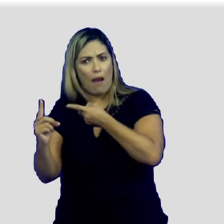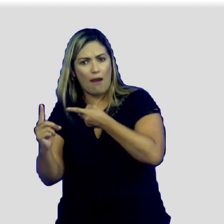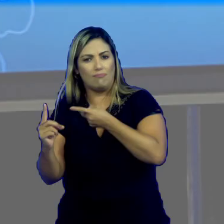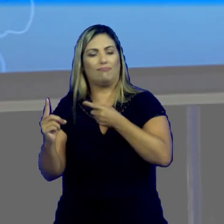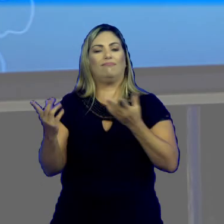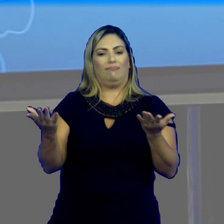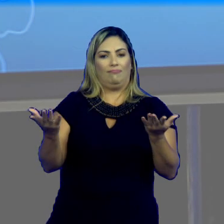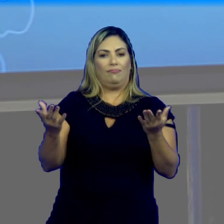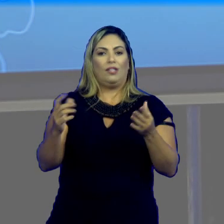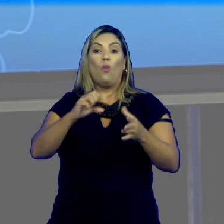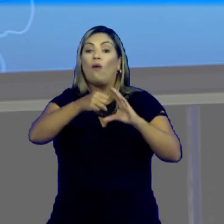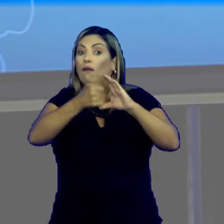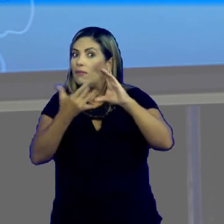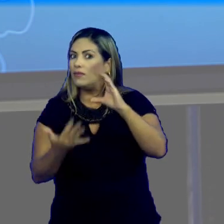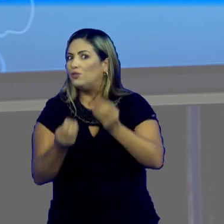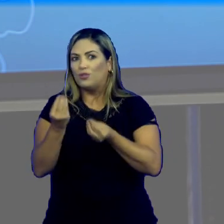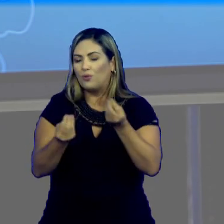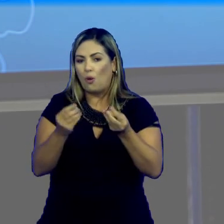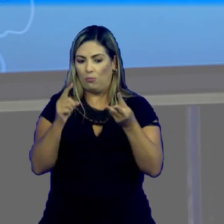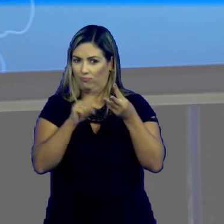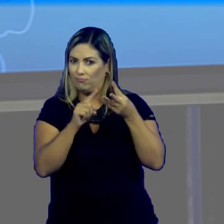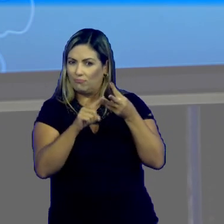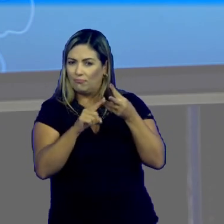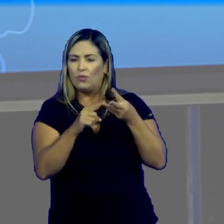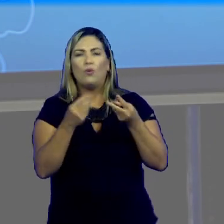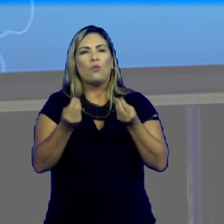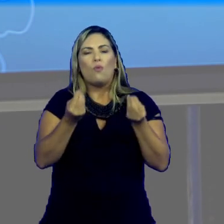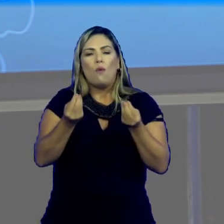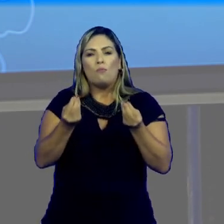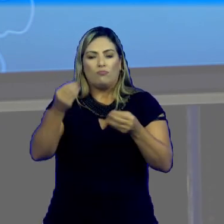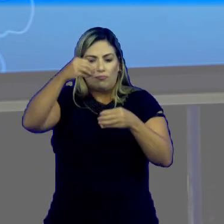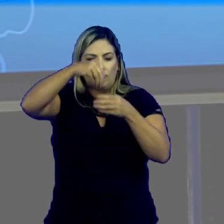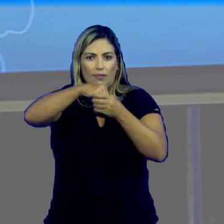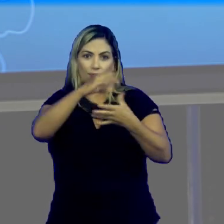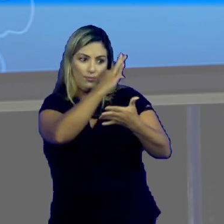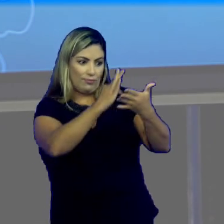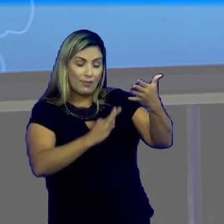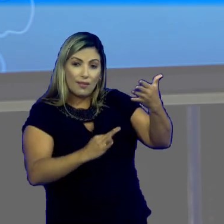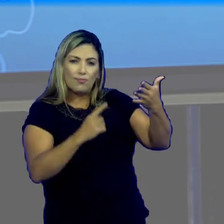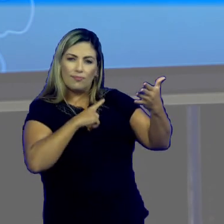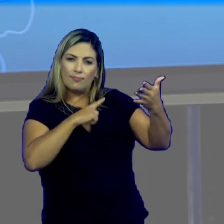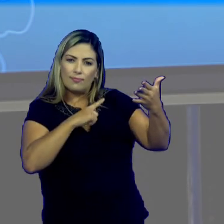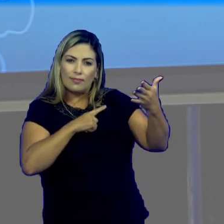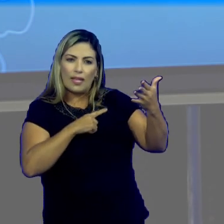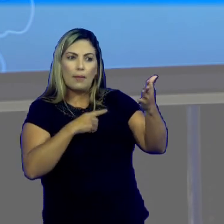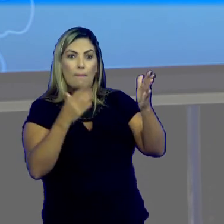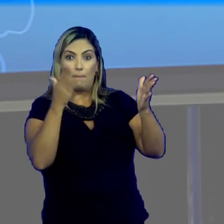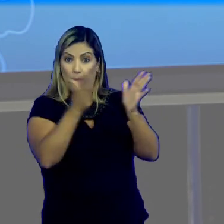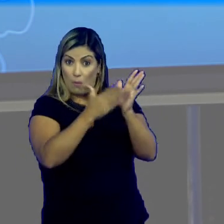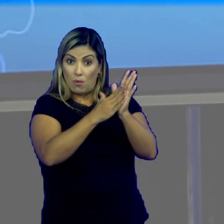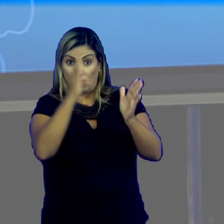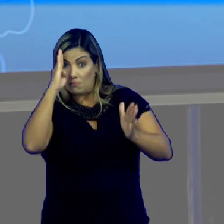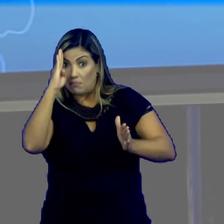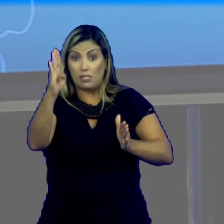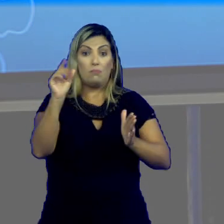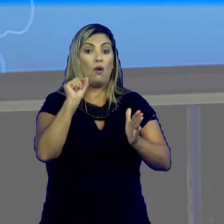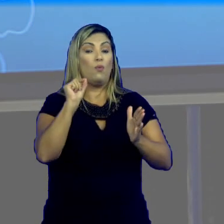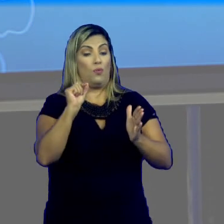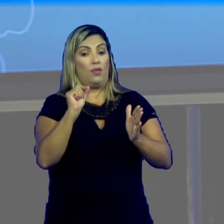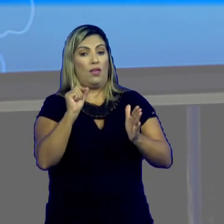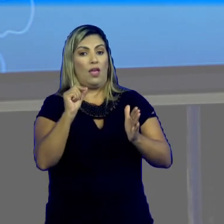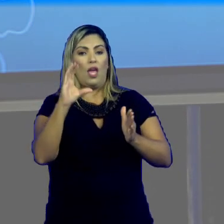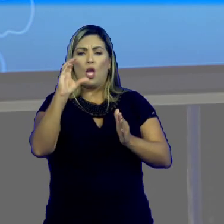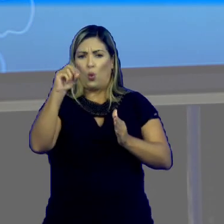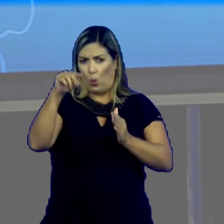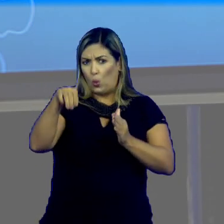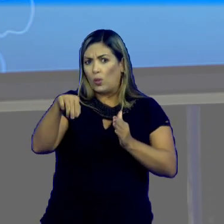ordenar. Vamos agora às características. Aquilo que compõe o texto, que tem como predominância a função